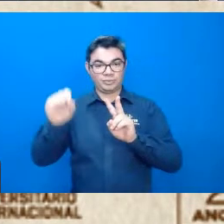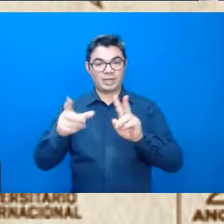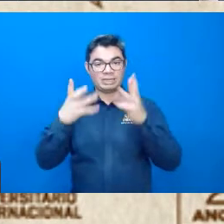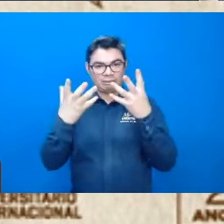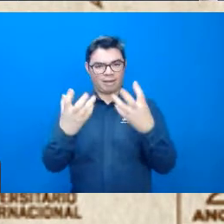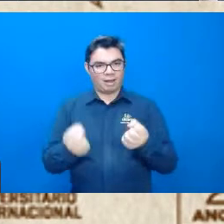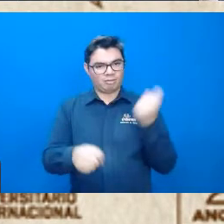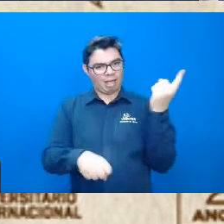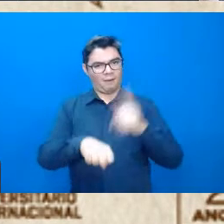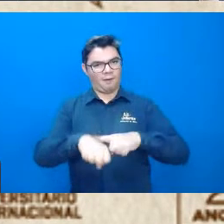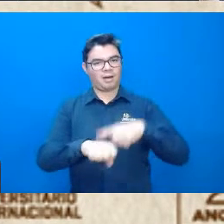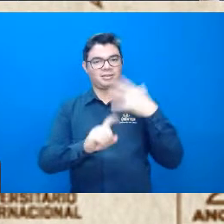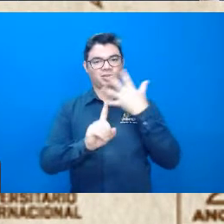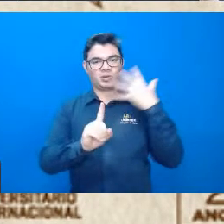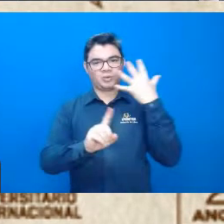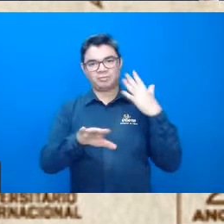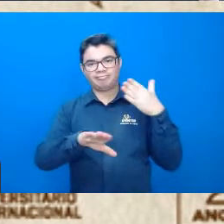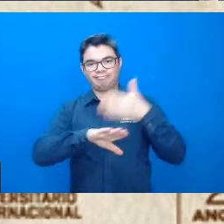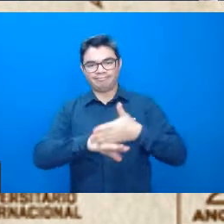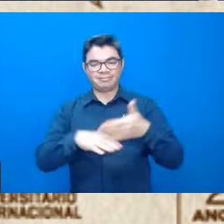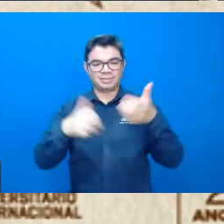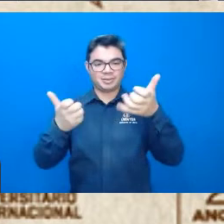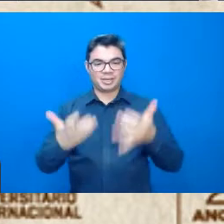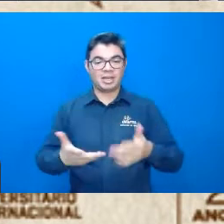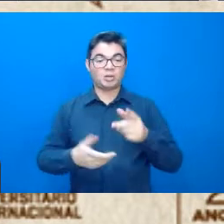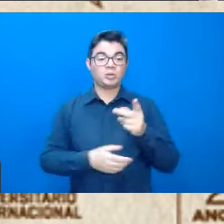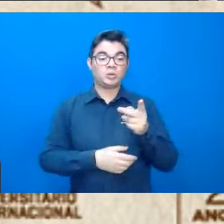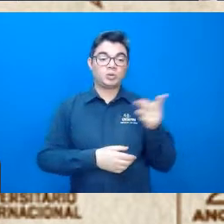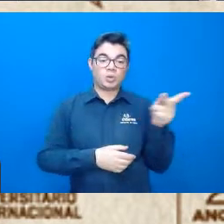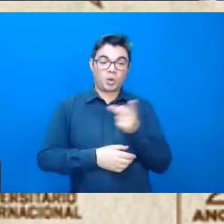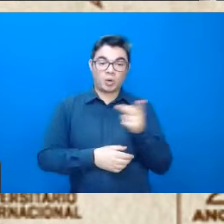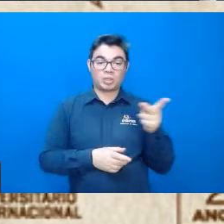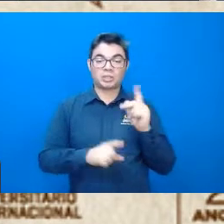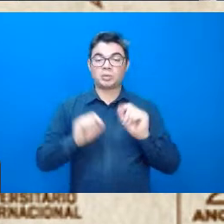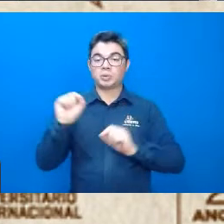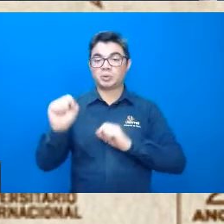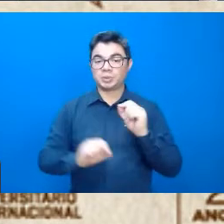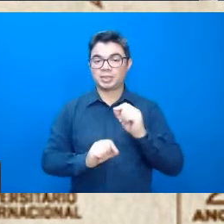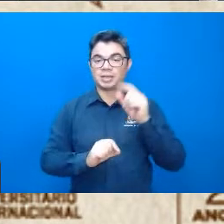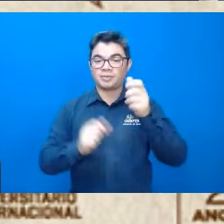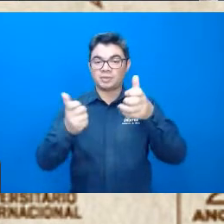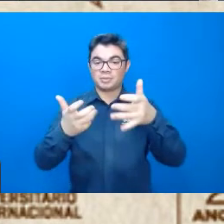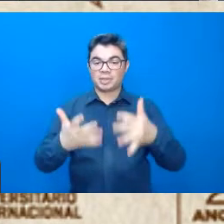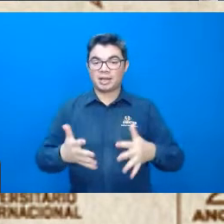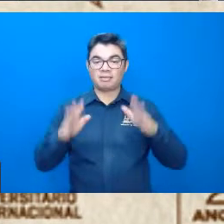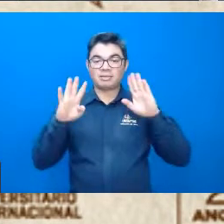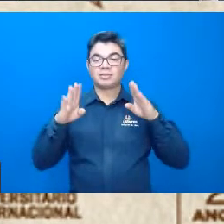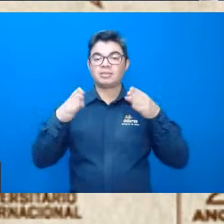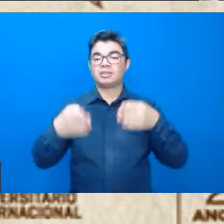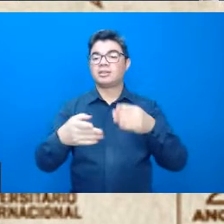convite, né? A fala dos dois professores, né, será